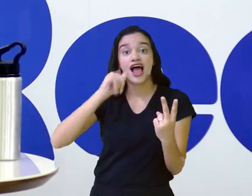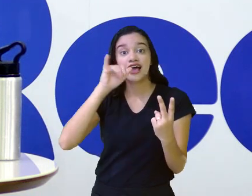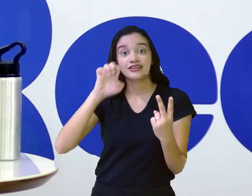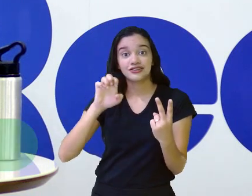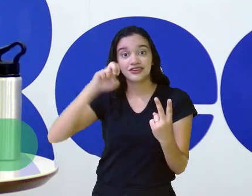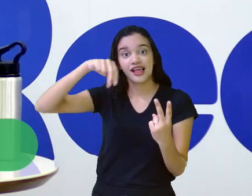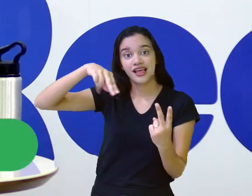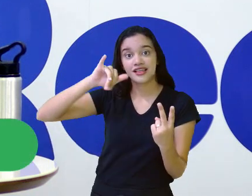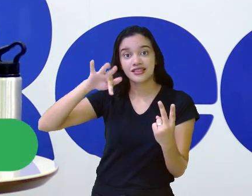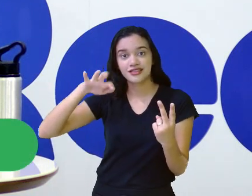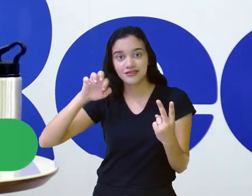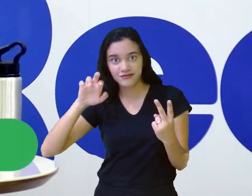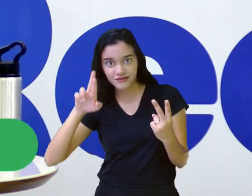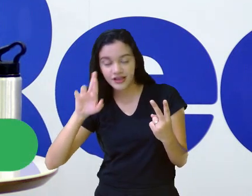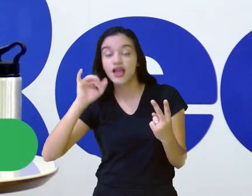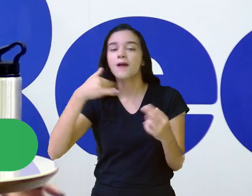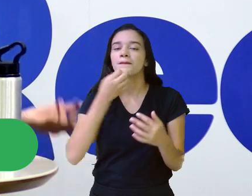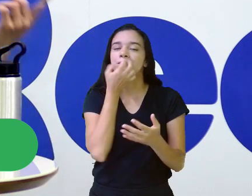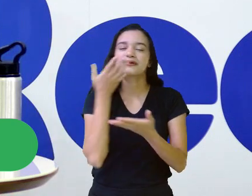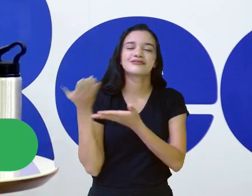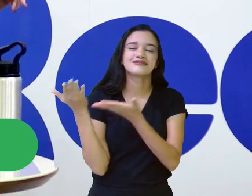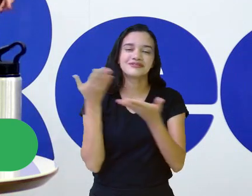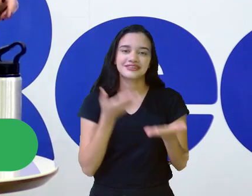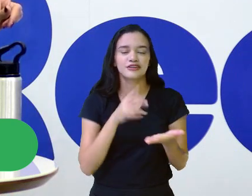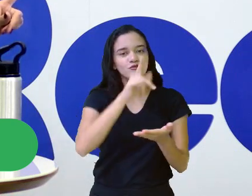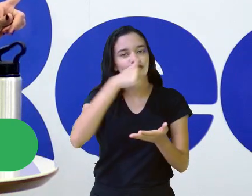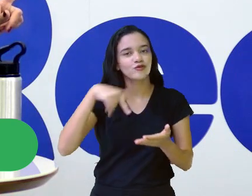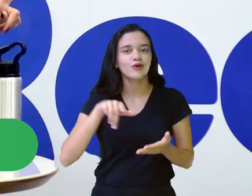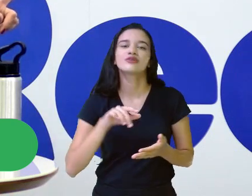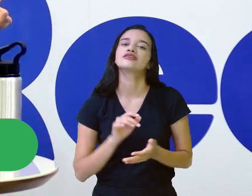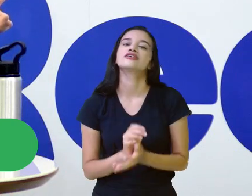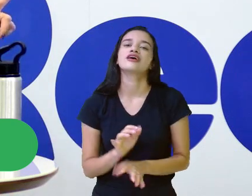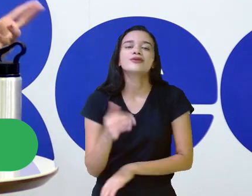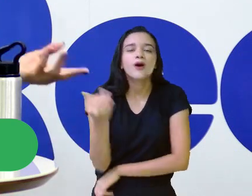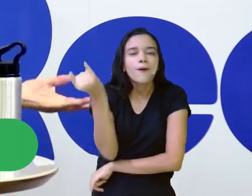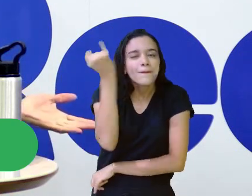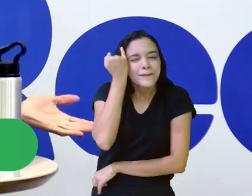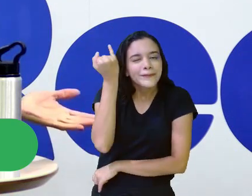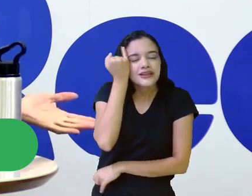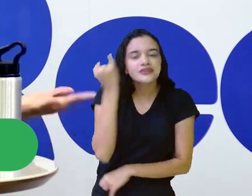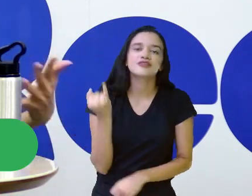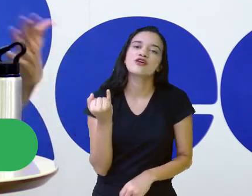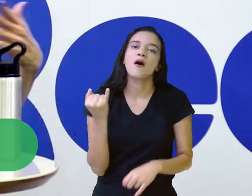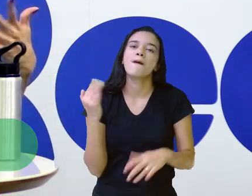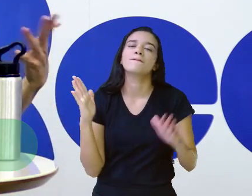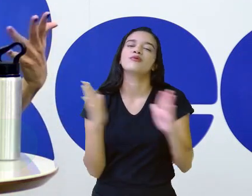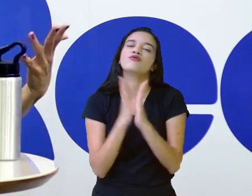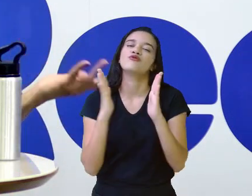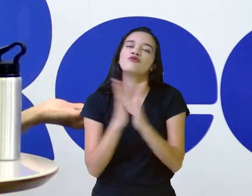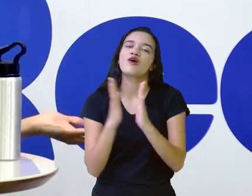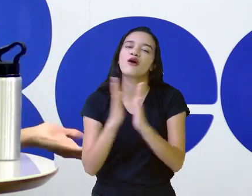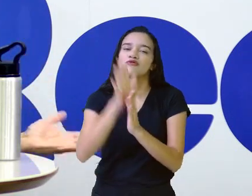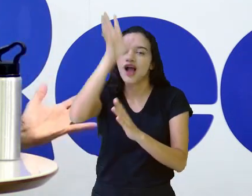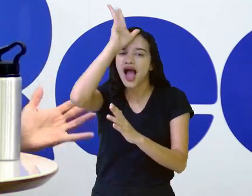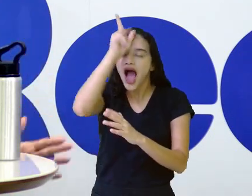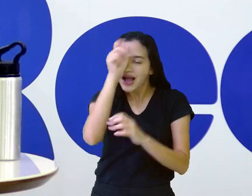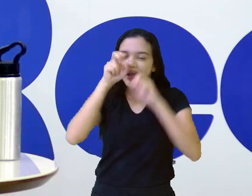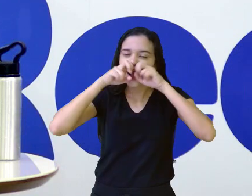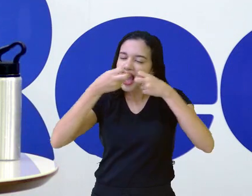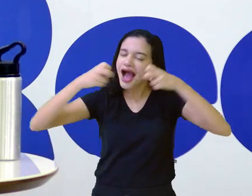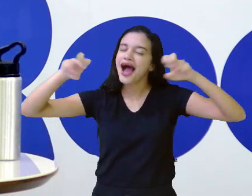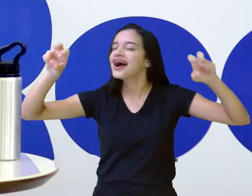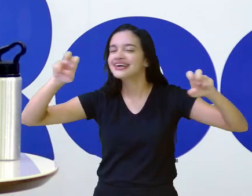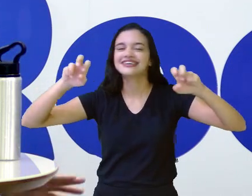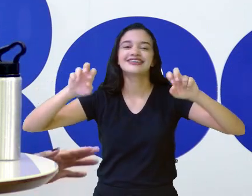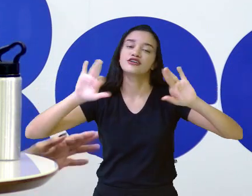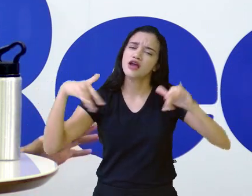muito bem-vindos e vocês aí que estão aí com aquela preguicinha, por favor, carijó, meu filho, cante para chamar esse povo,